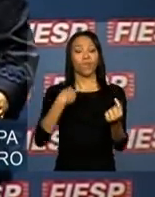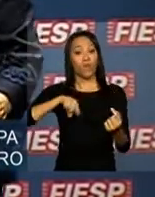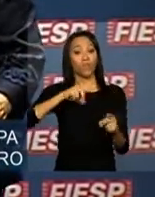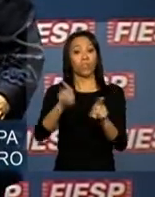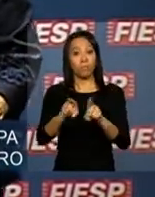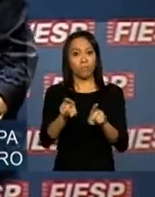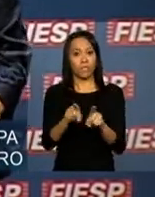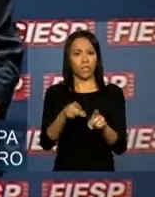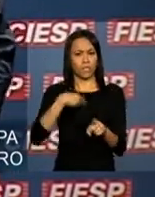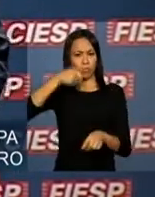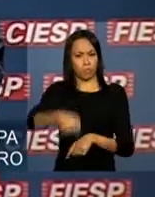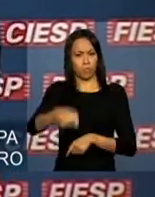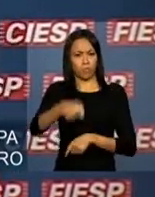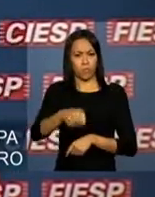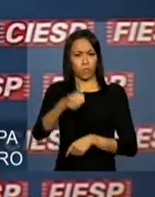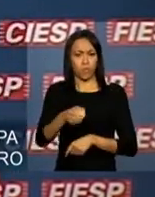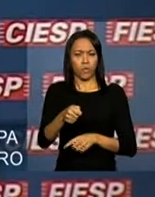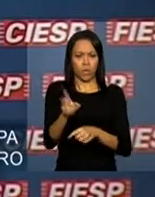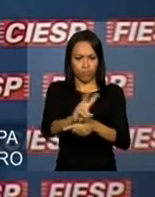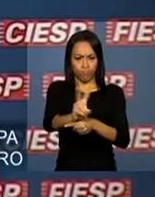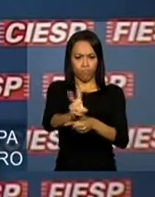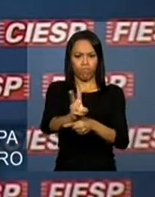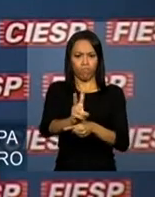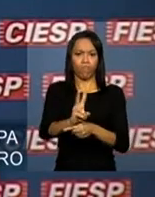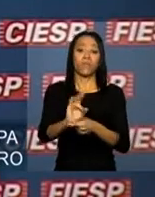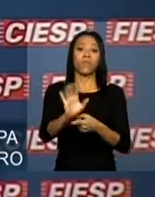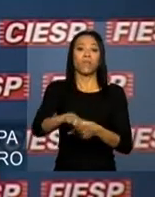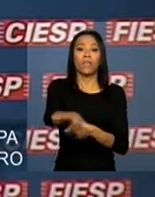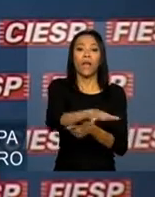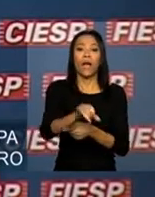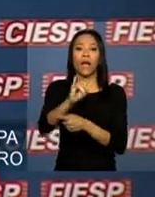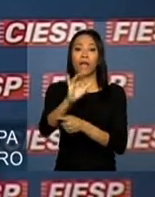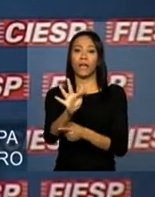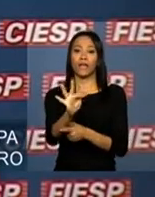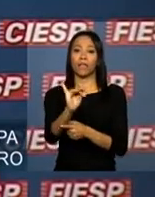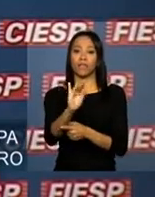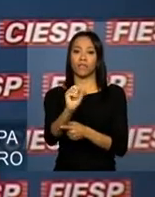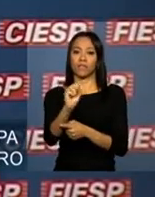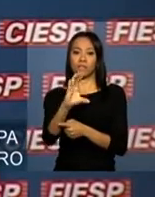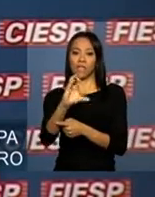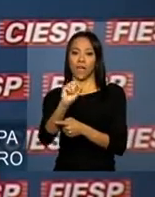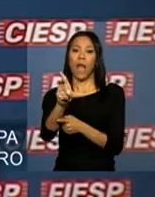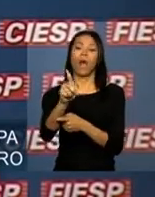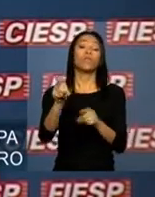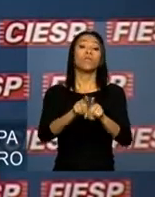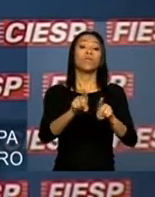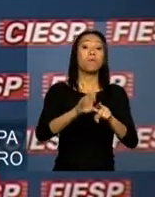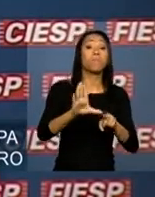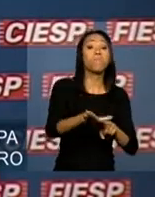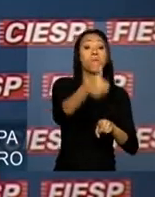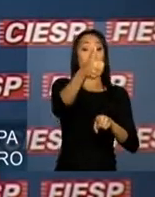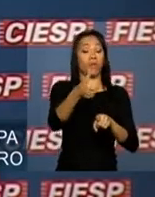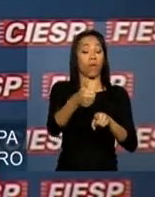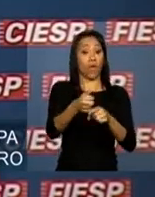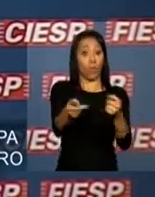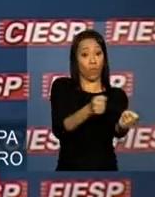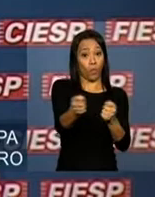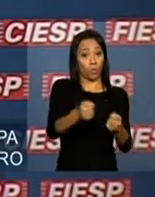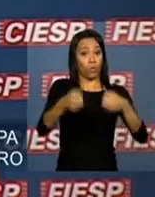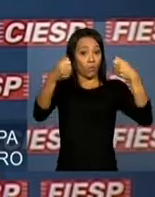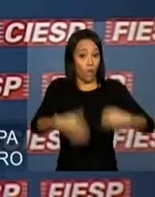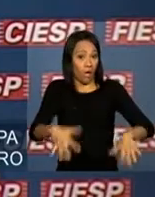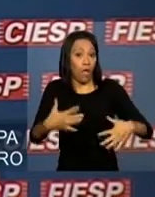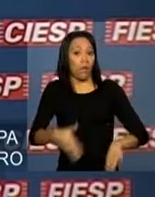fiscal e estamos também empenhados em melhorar a qualidade do gasto público. Estamos,